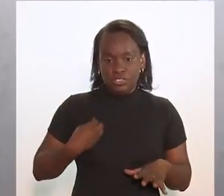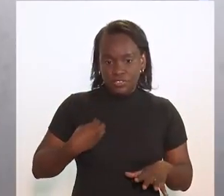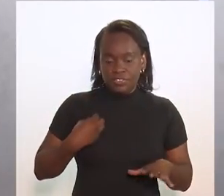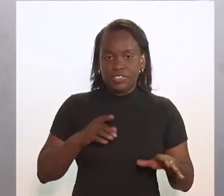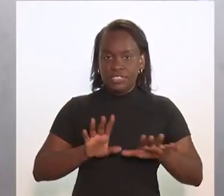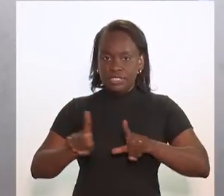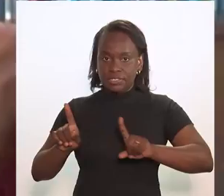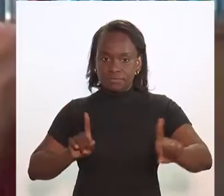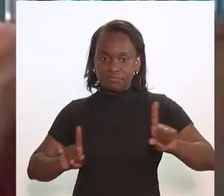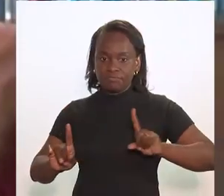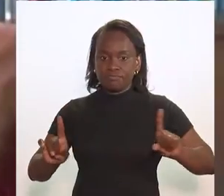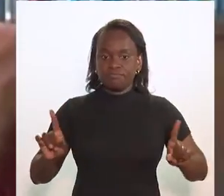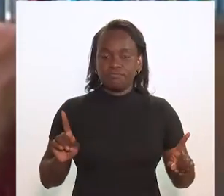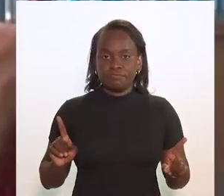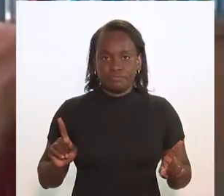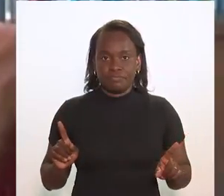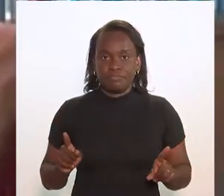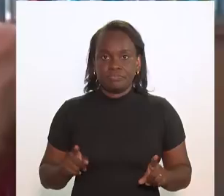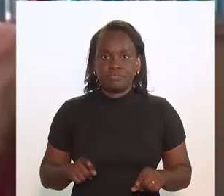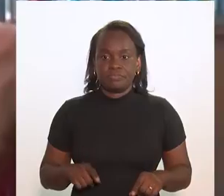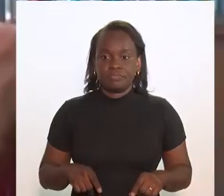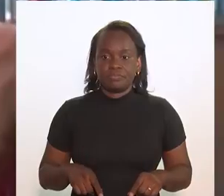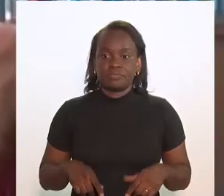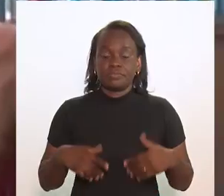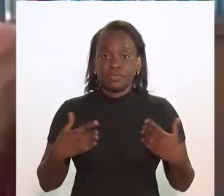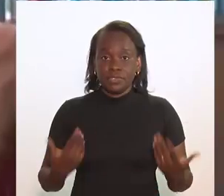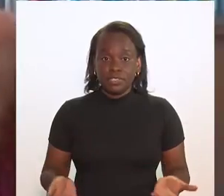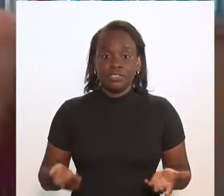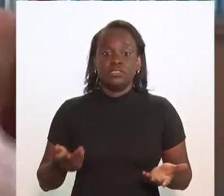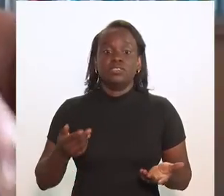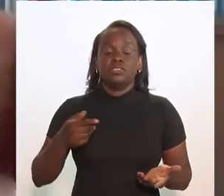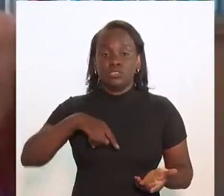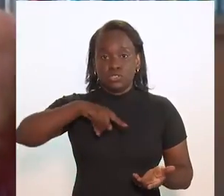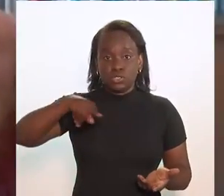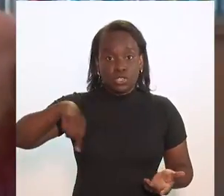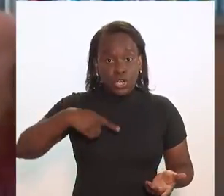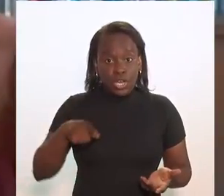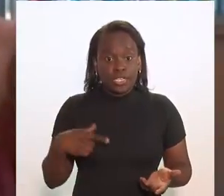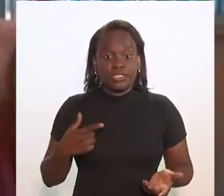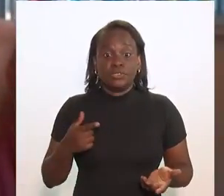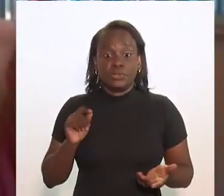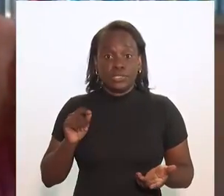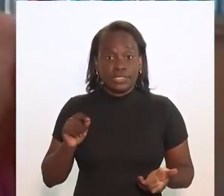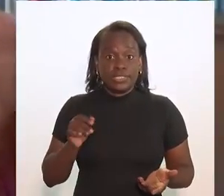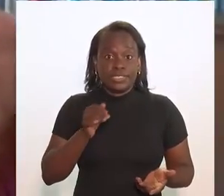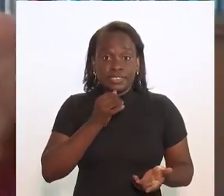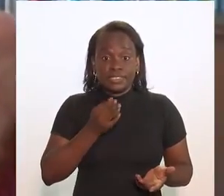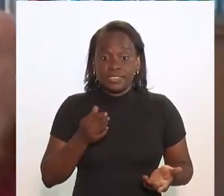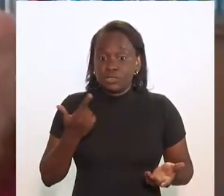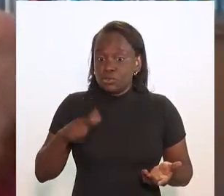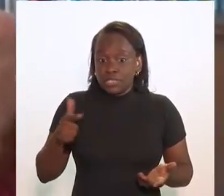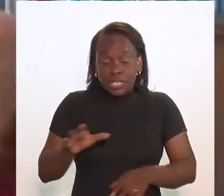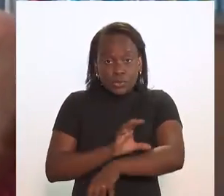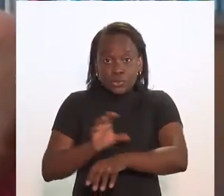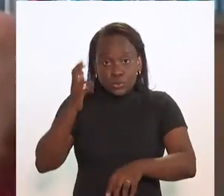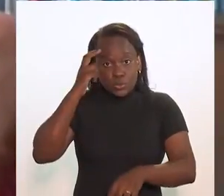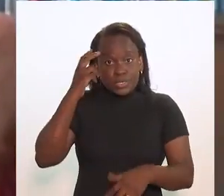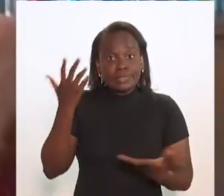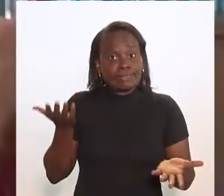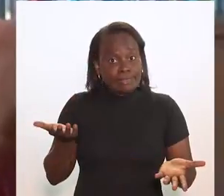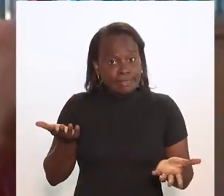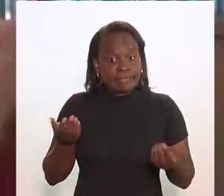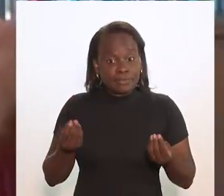fisicamente separadas. Ai de nós, se não houvesse cultura,